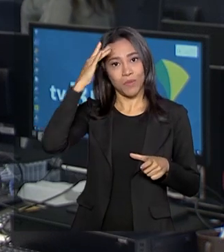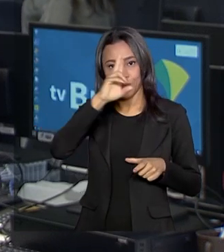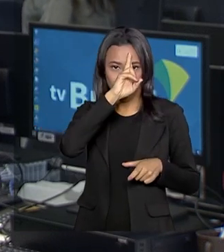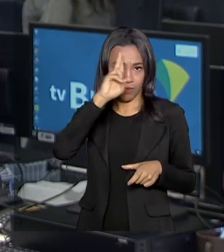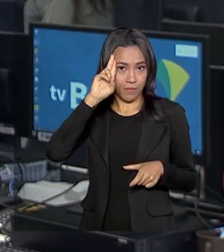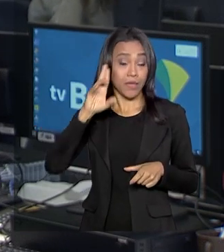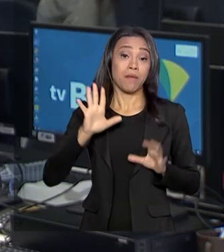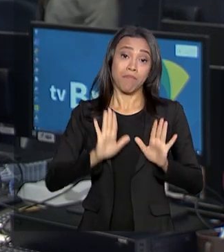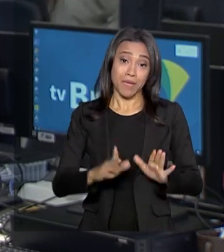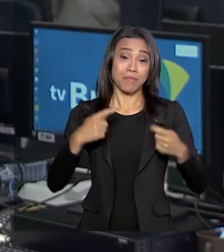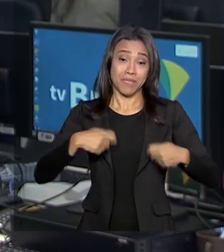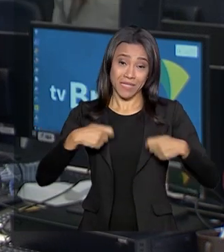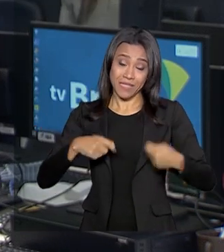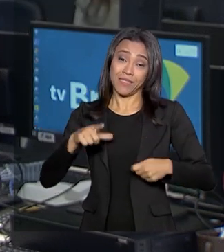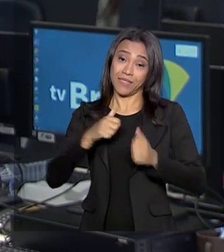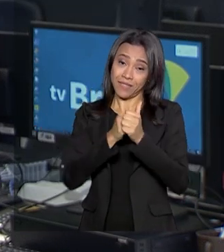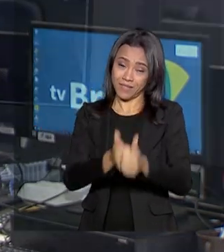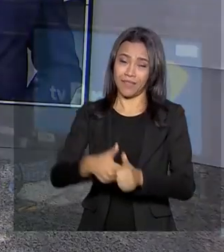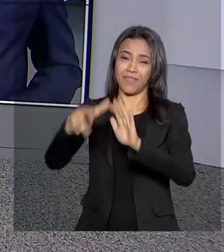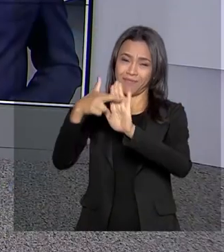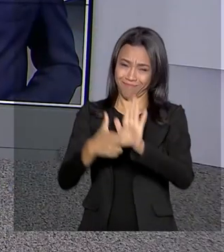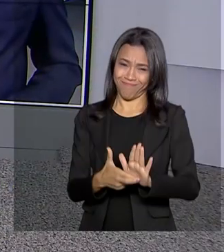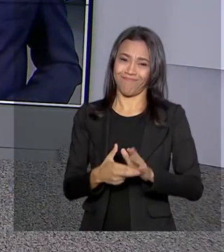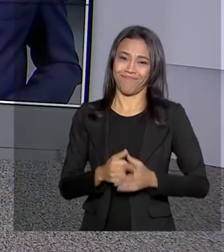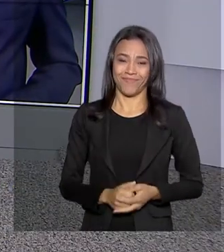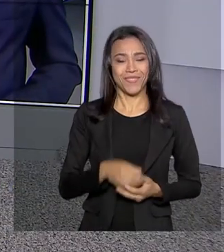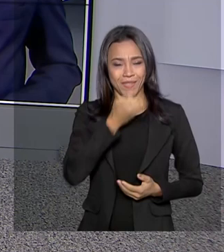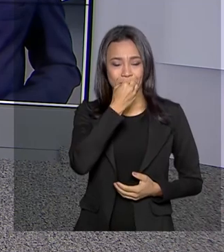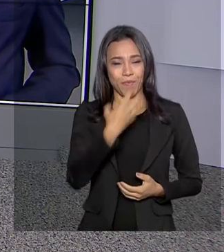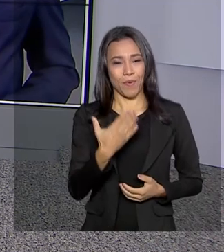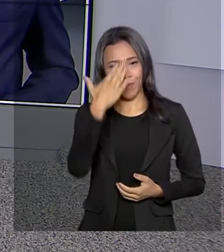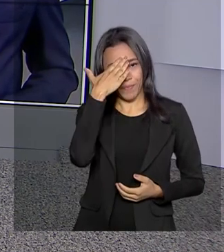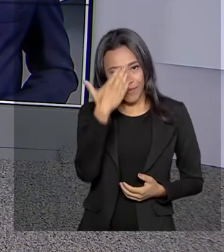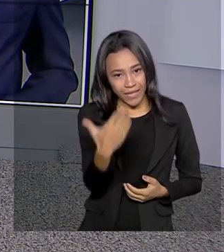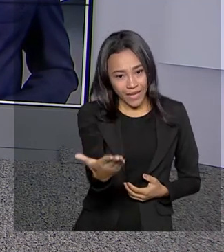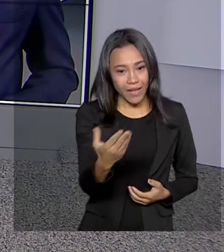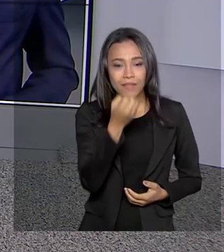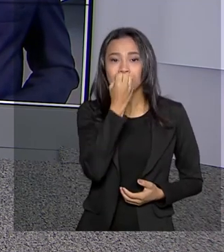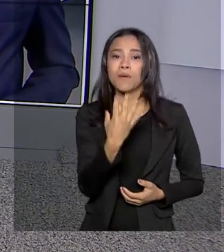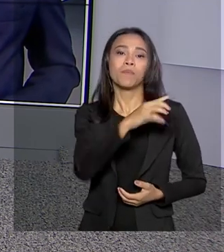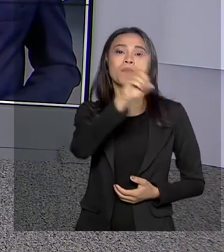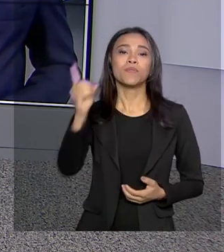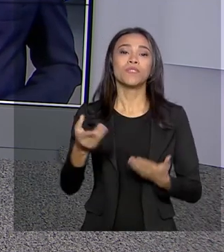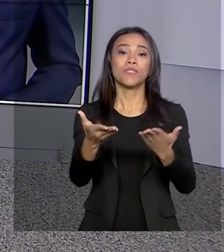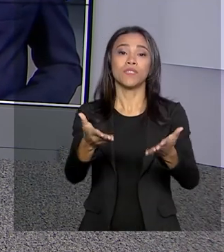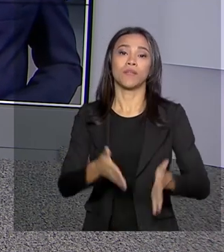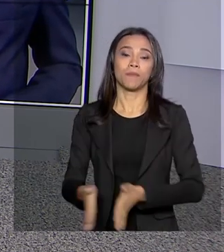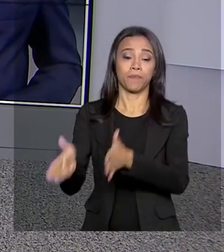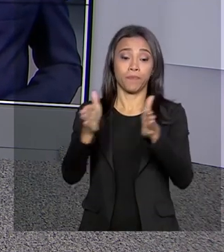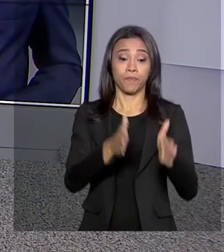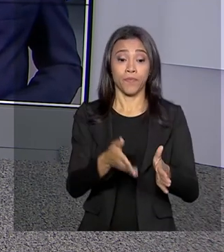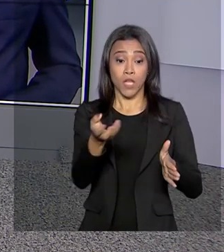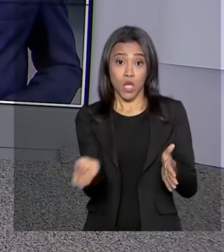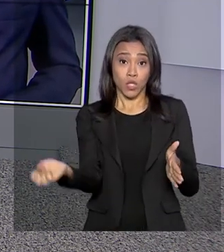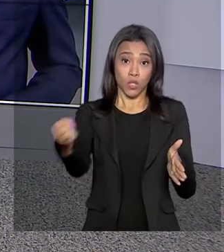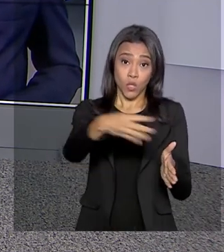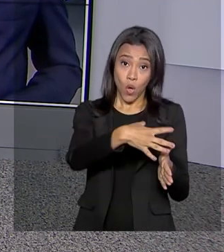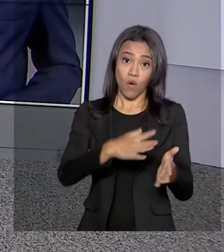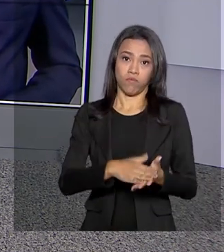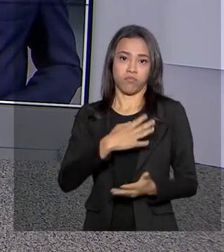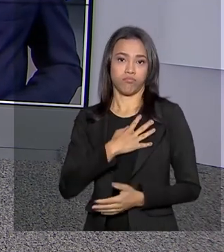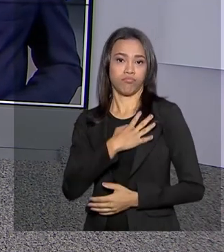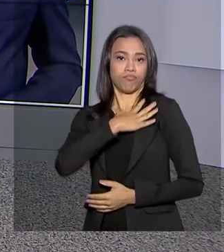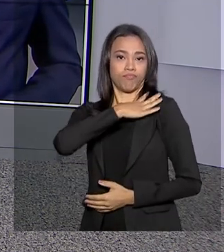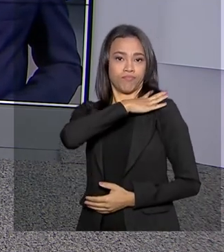estar na formalização. Com certeza, sempre bom se formalizar. Obrigada, Ricardo. Bom dia para você. E olha, novos oficiais generais vão ser